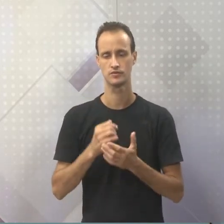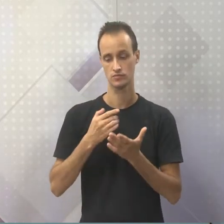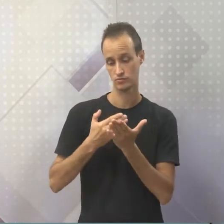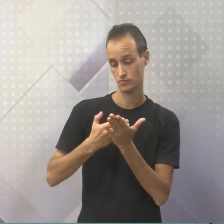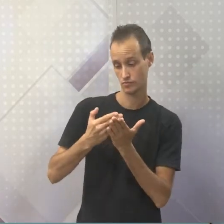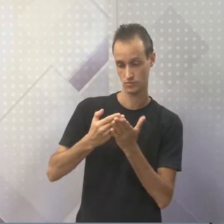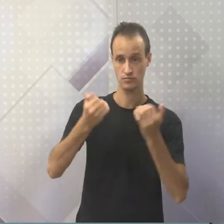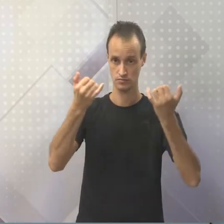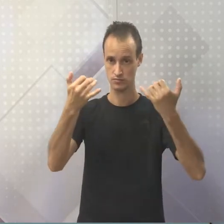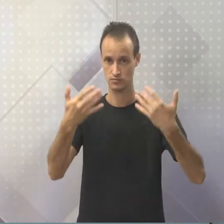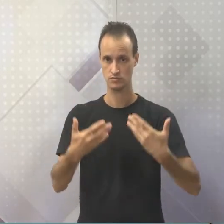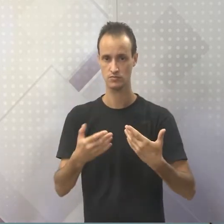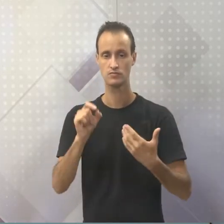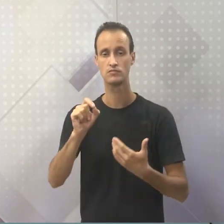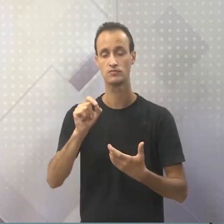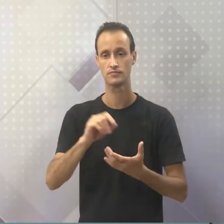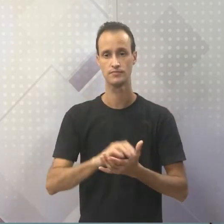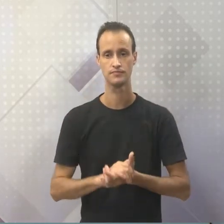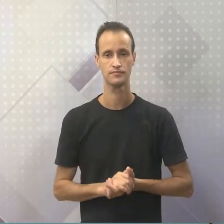falei que o seguinte...